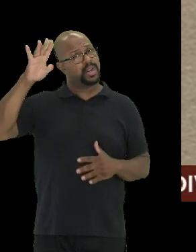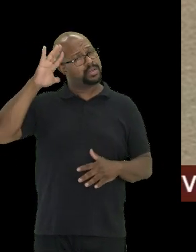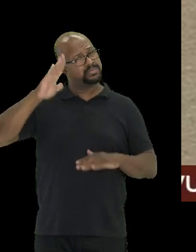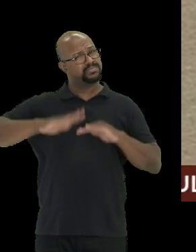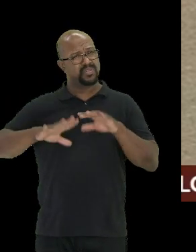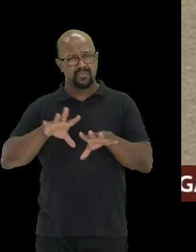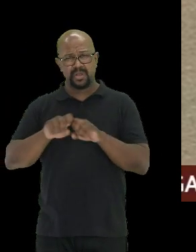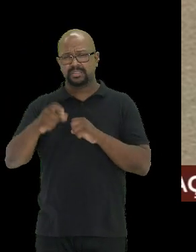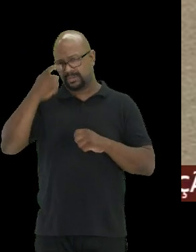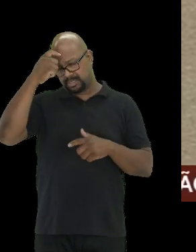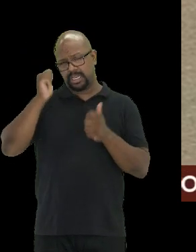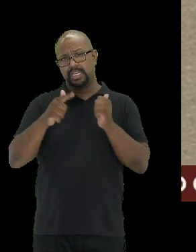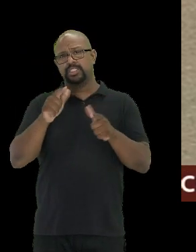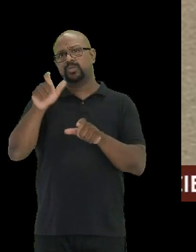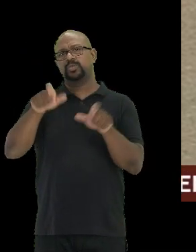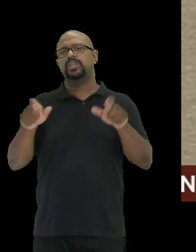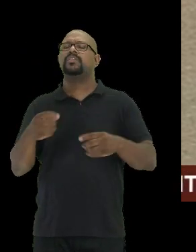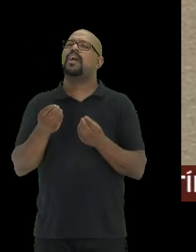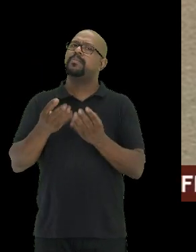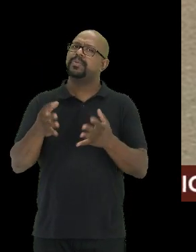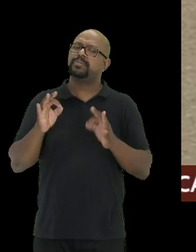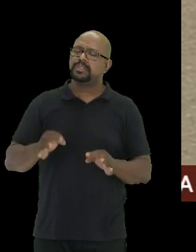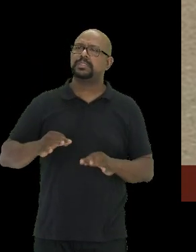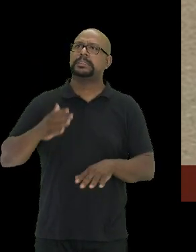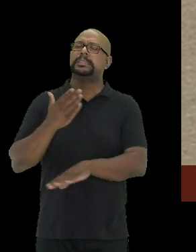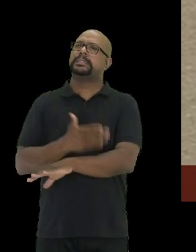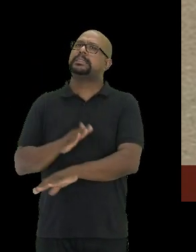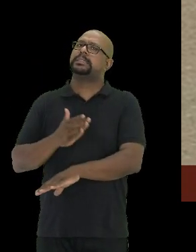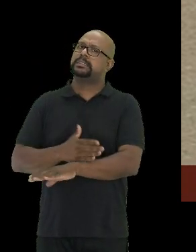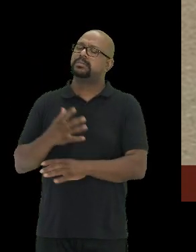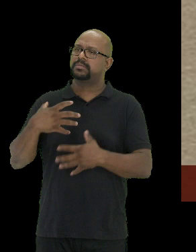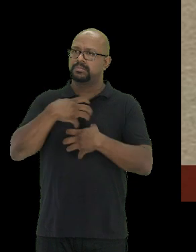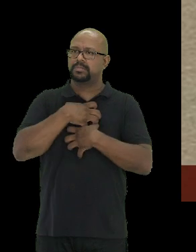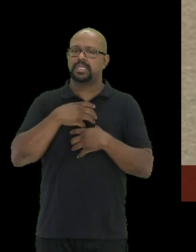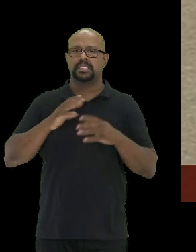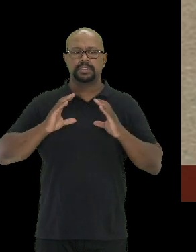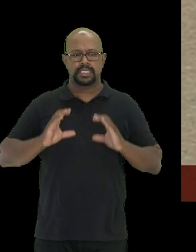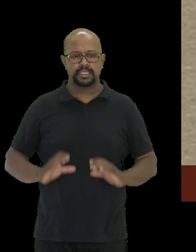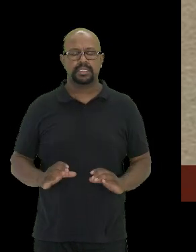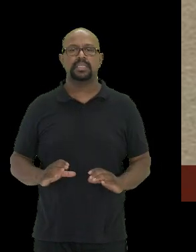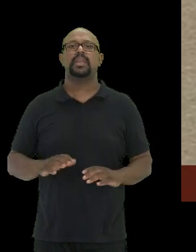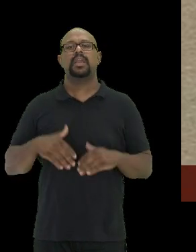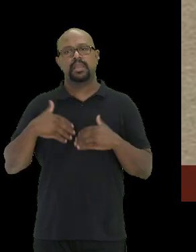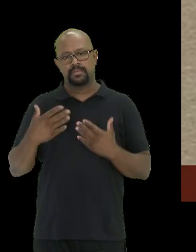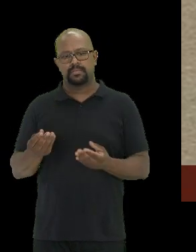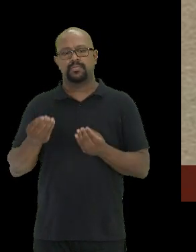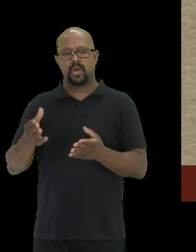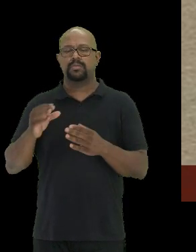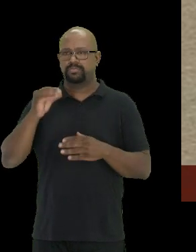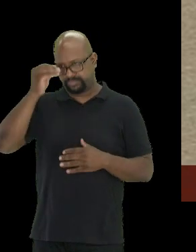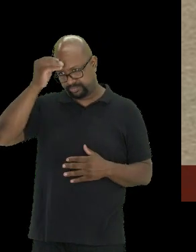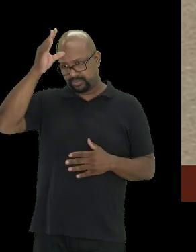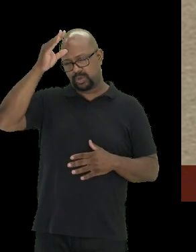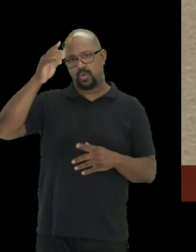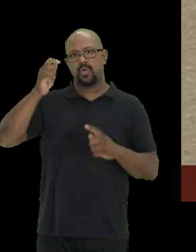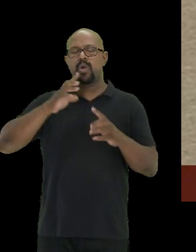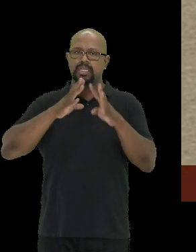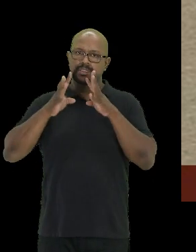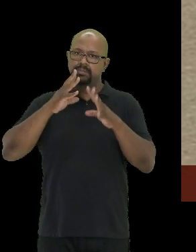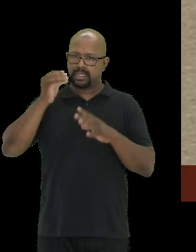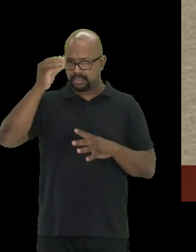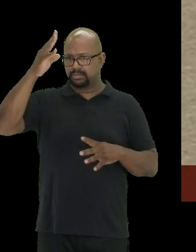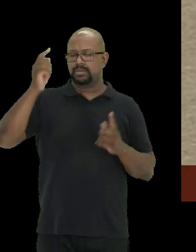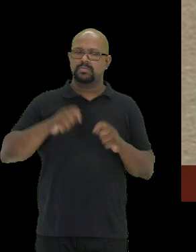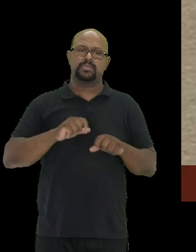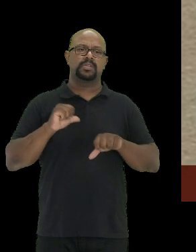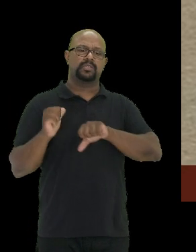crítica do sujeito que vai permitir o exercício da cidadania em prol da construção de conhecimentos capazes de contemplar e